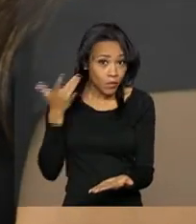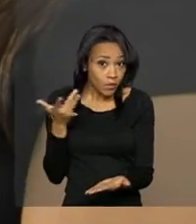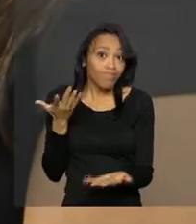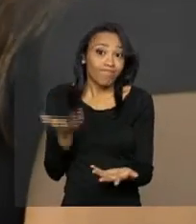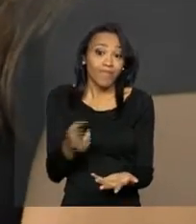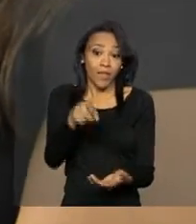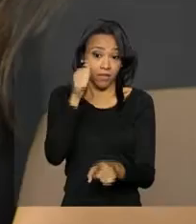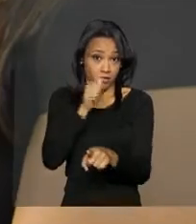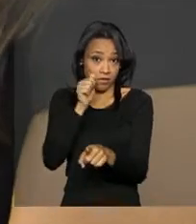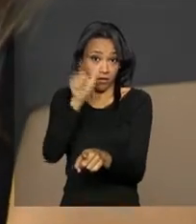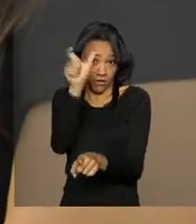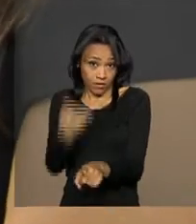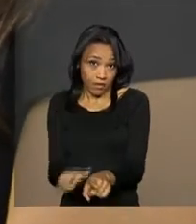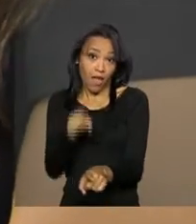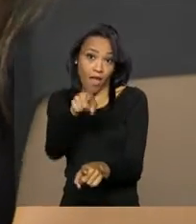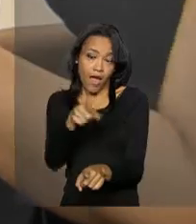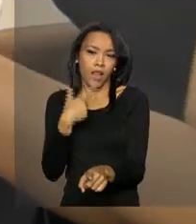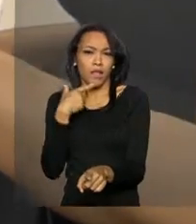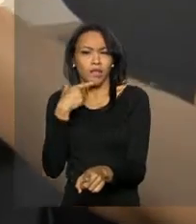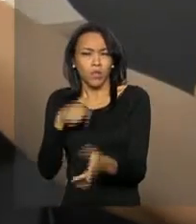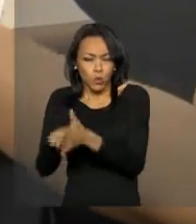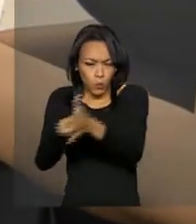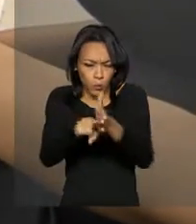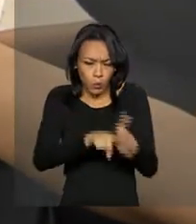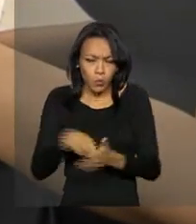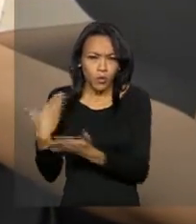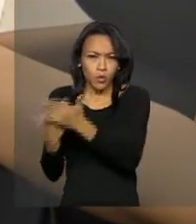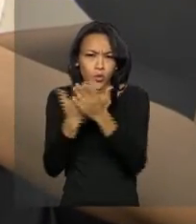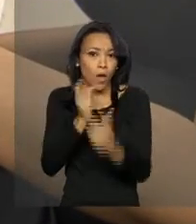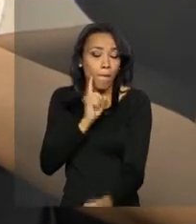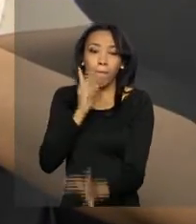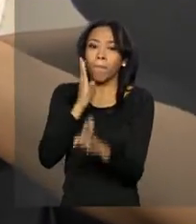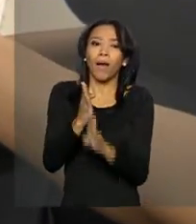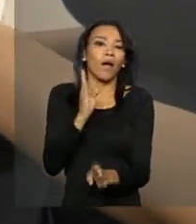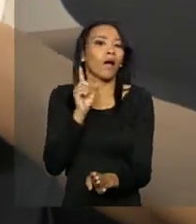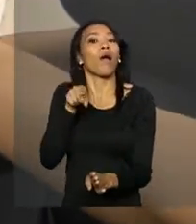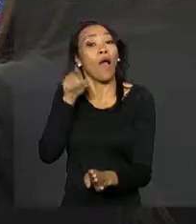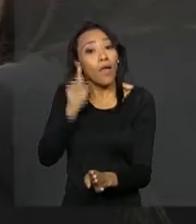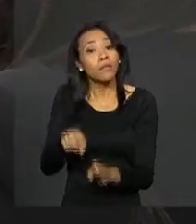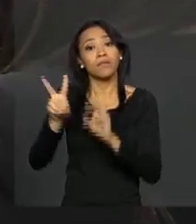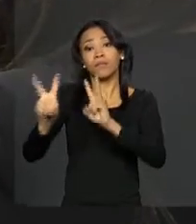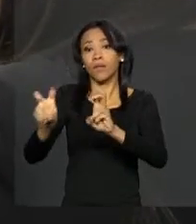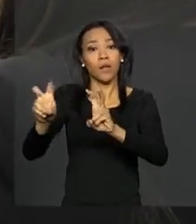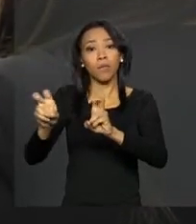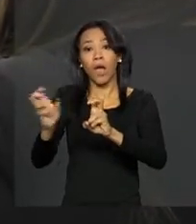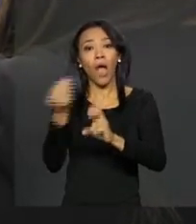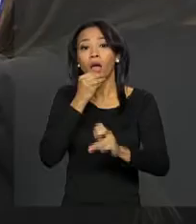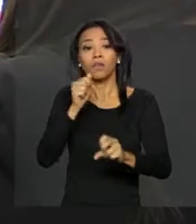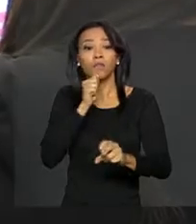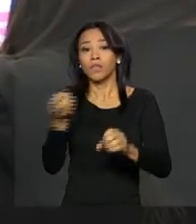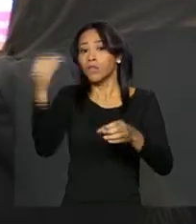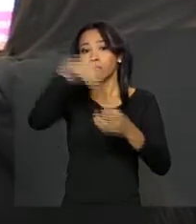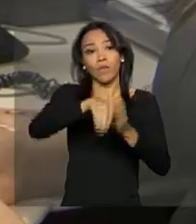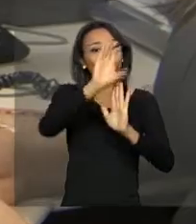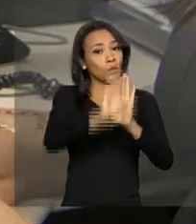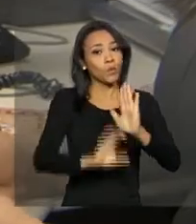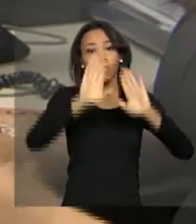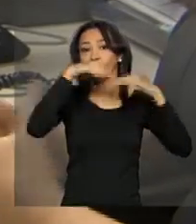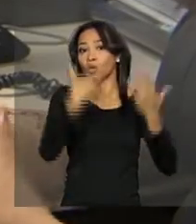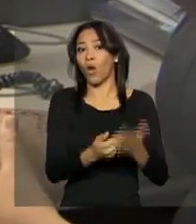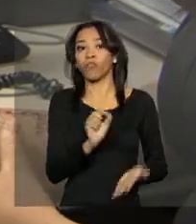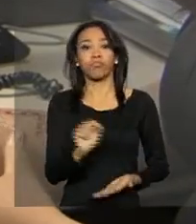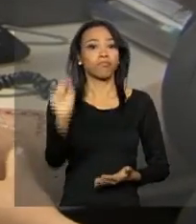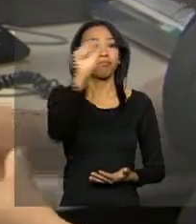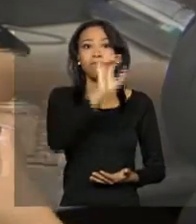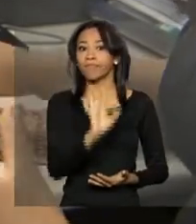educadora Beronice Farias fez um amplo estudo e descobriu que esse assunto ainda não faz parte do currículo escolar. Mas